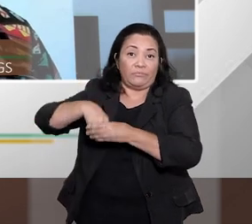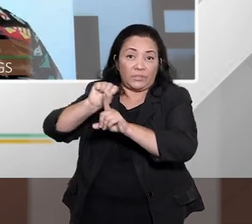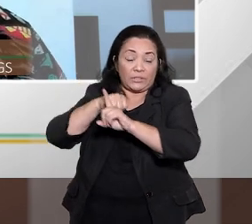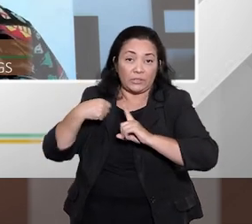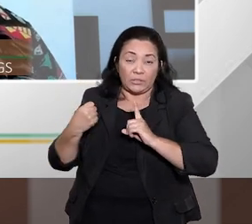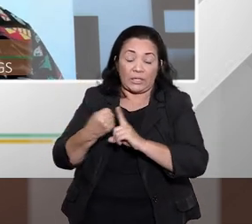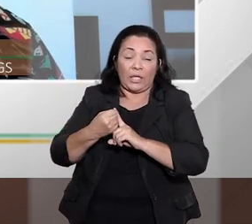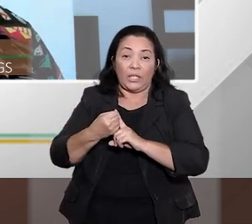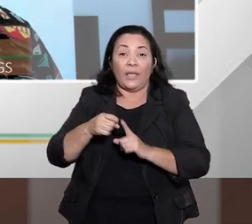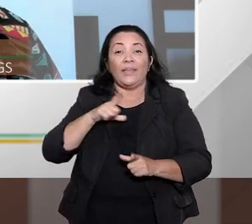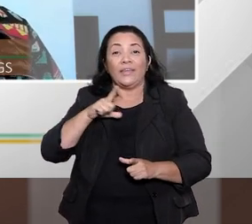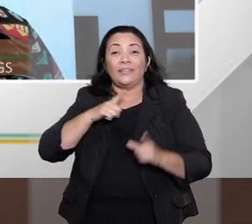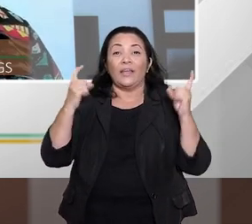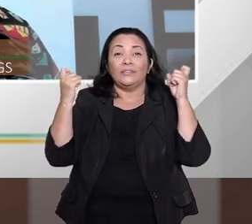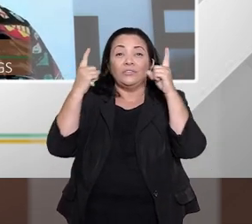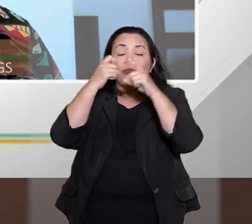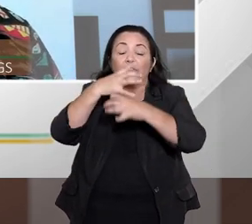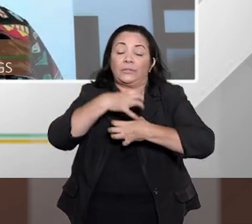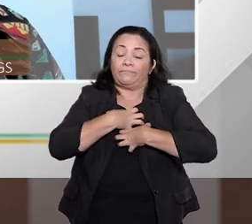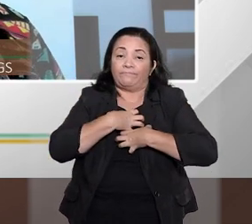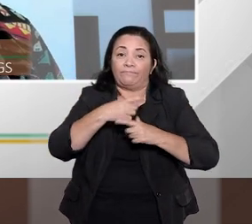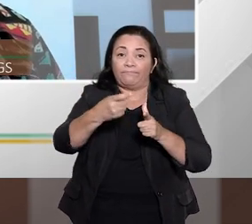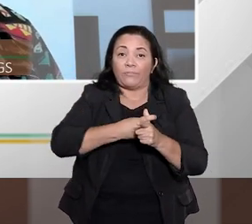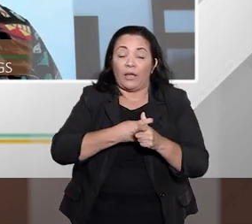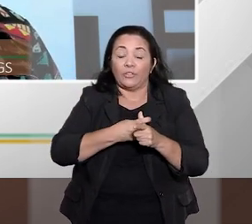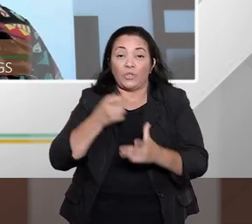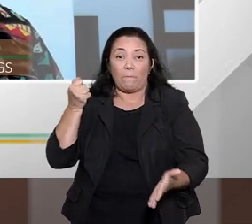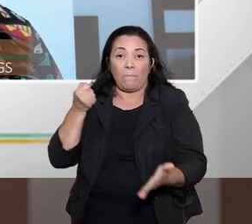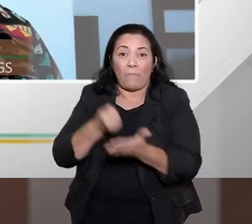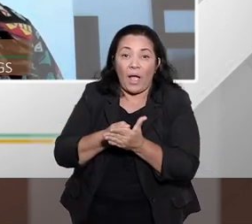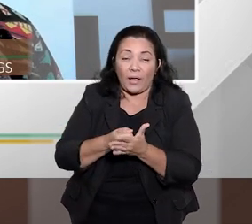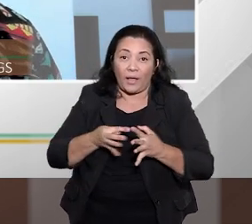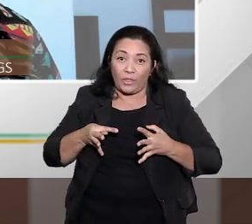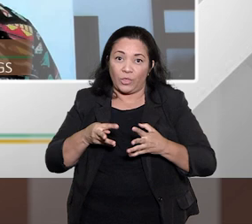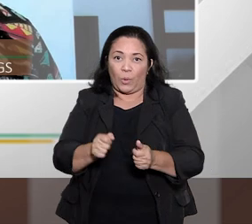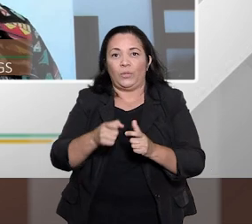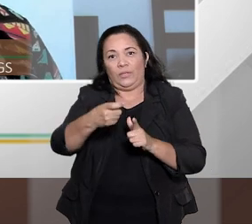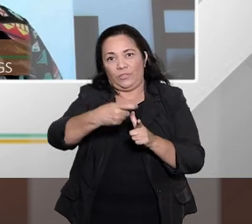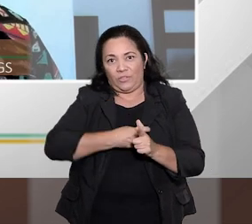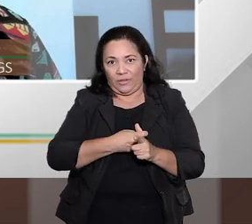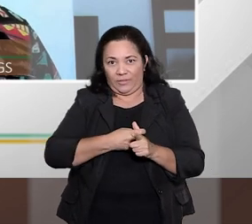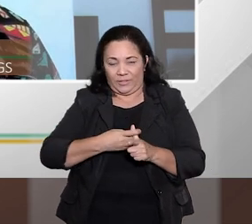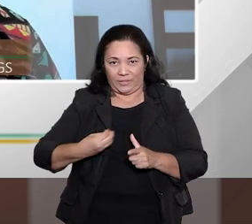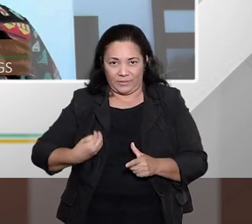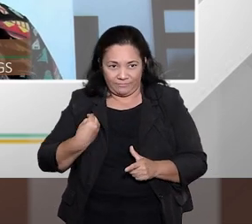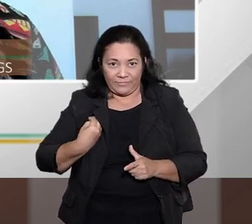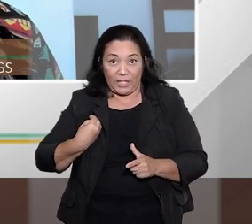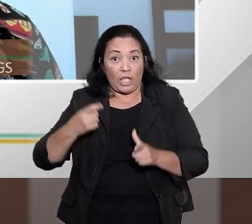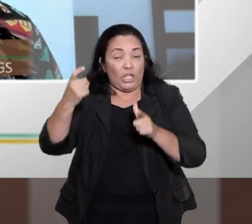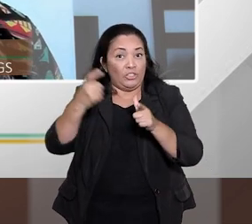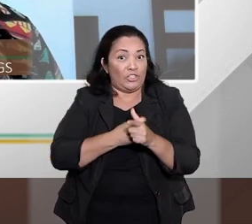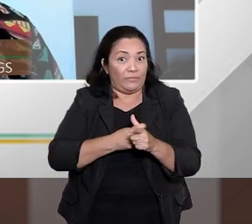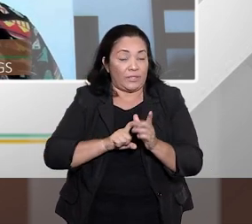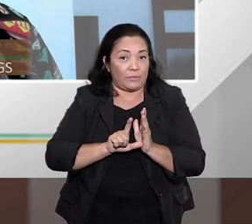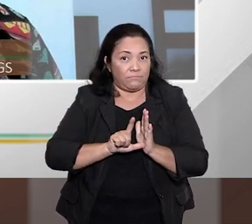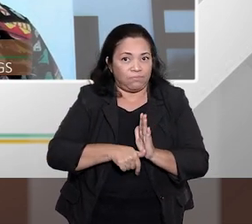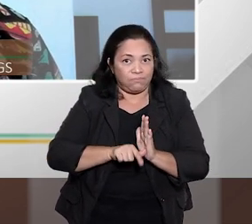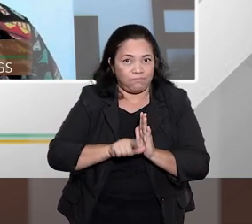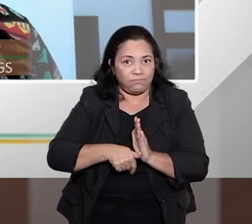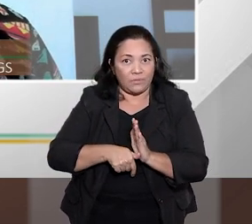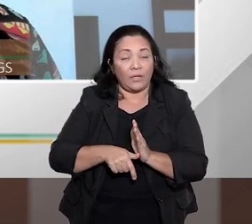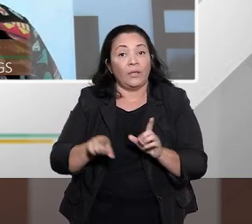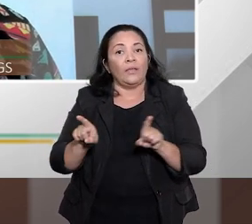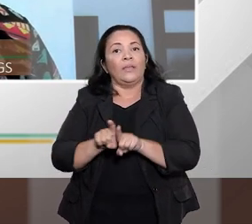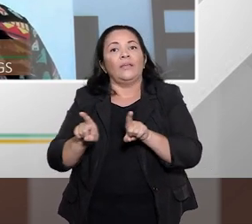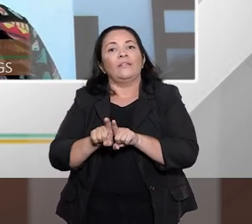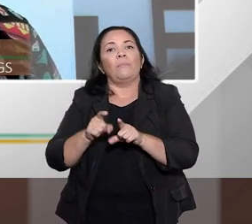frente, pagar a totalidade das suas dívidas. As vencidas, que são, por isso